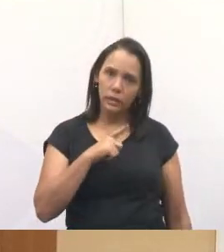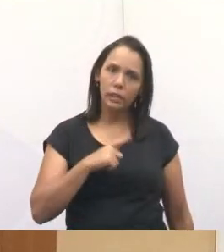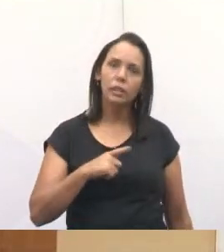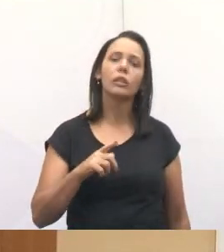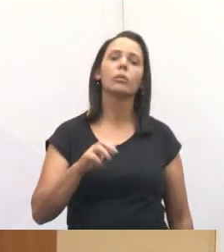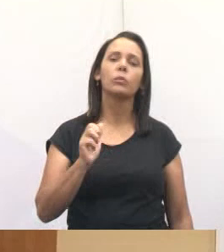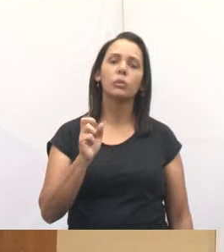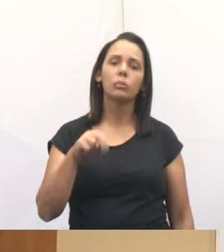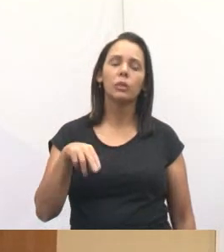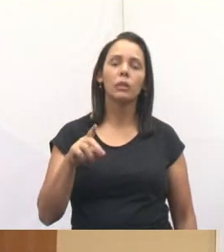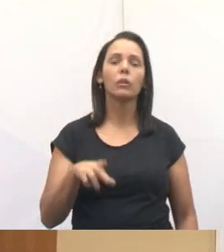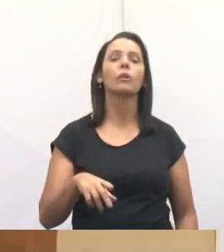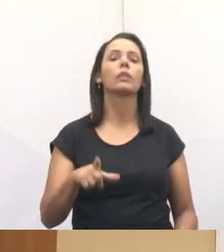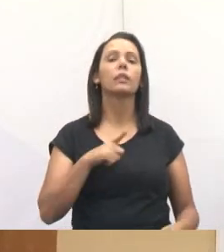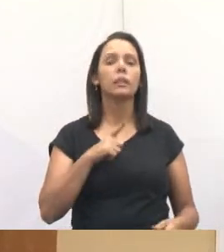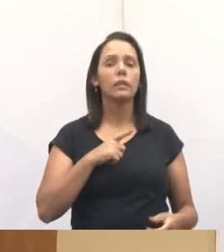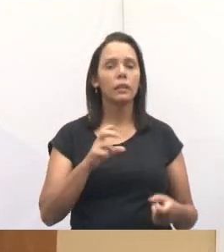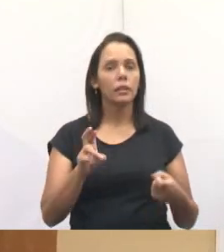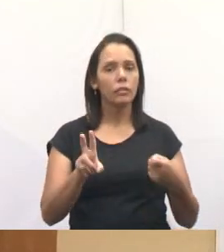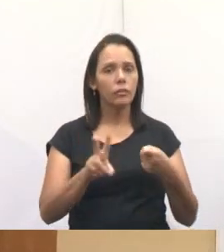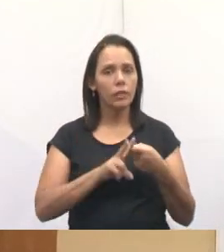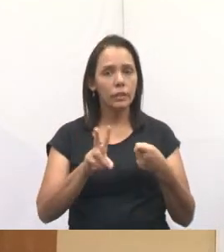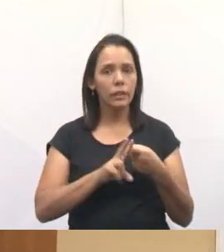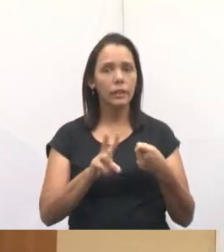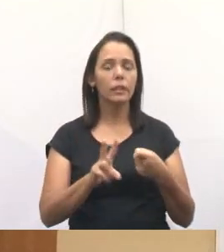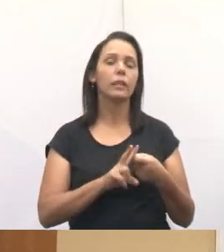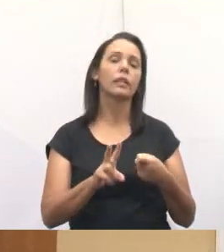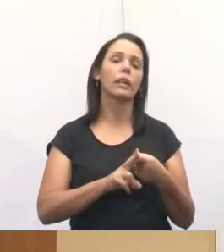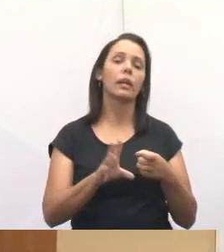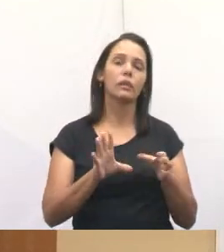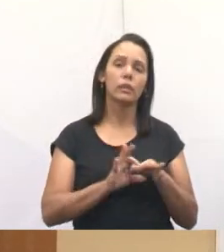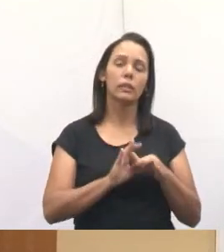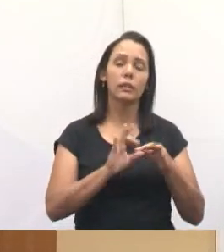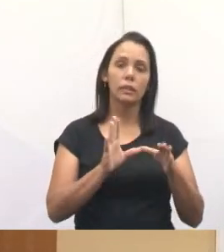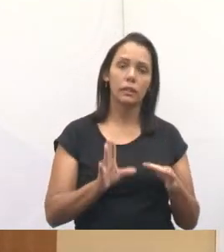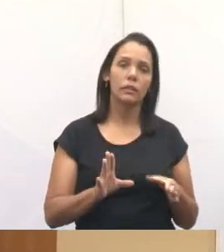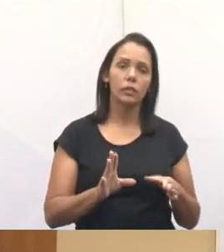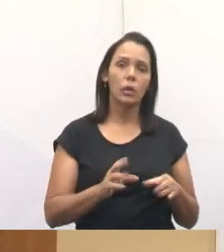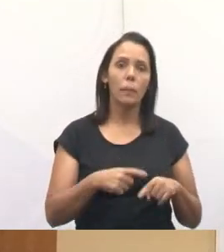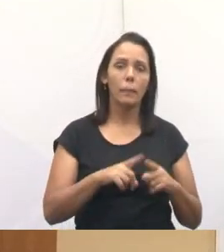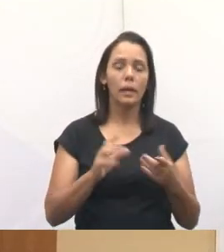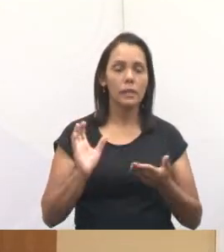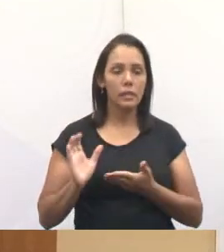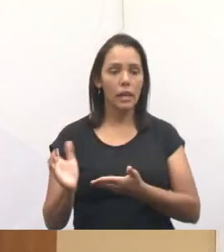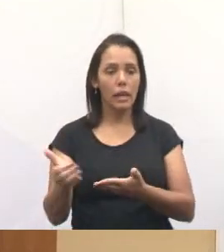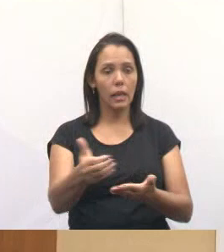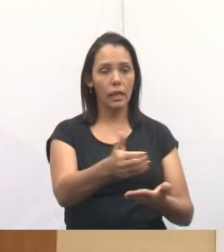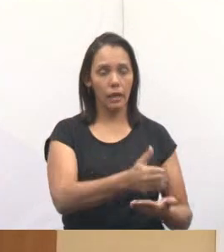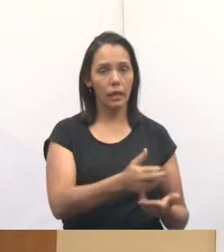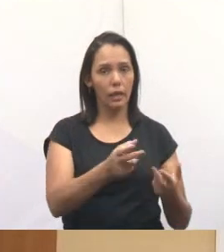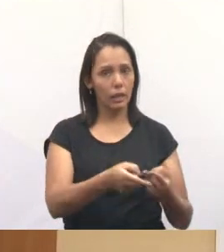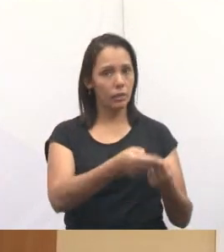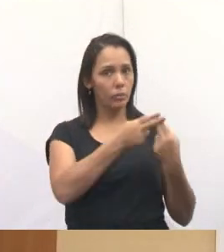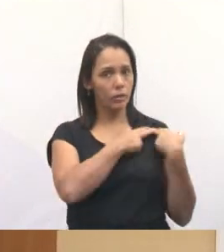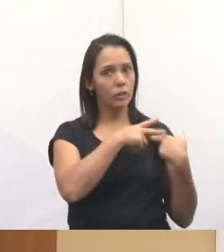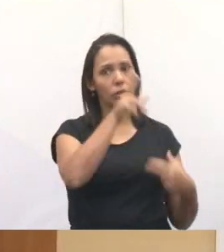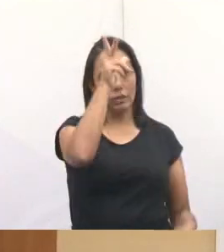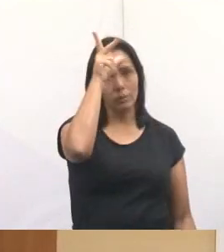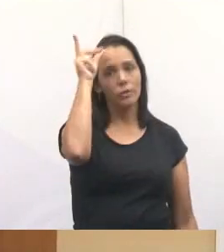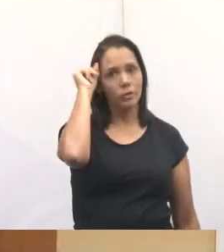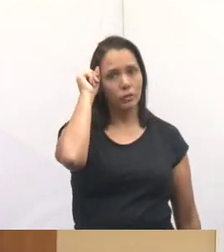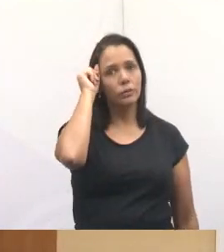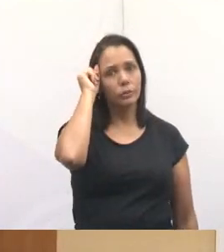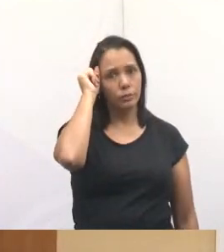atendimento veterinário, quando a pessoa vai ficar com o animal. A responsabilidade de recolher animais é da prefeitura e não minha, tá bom?